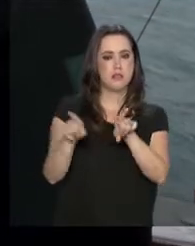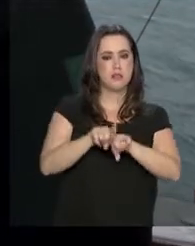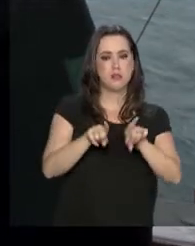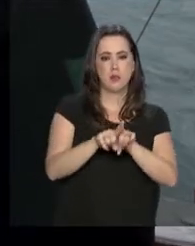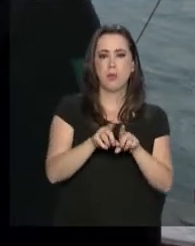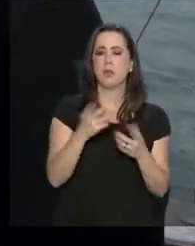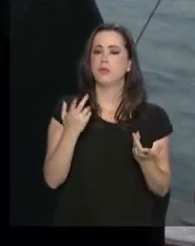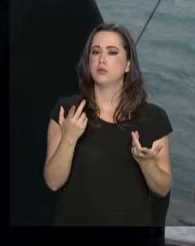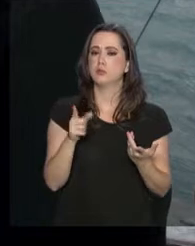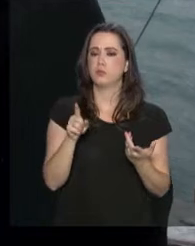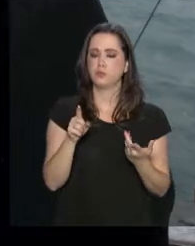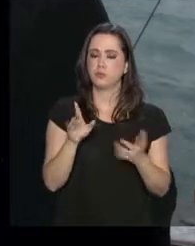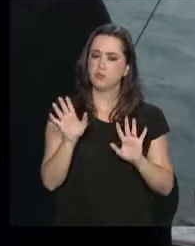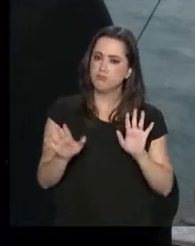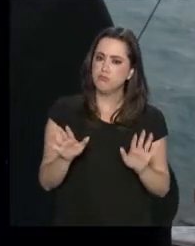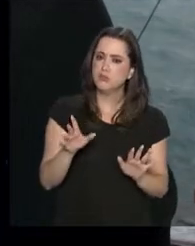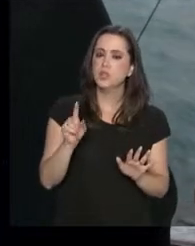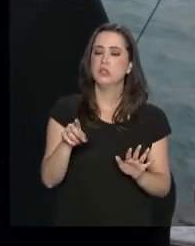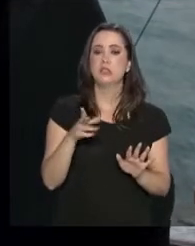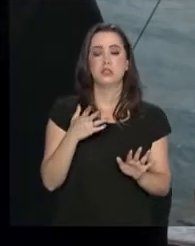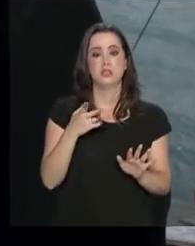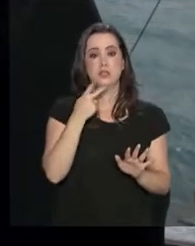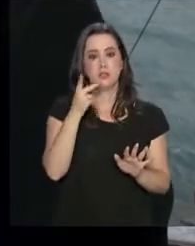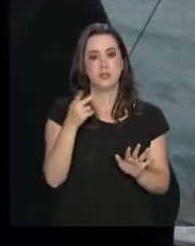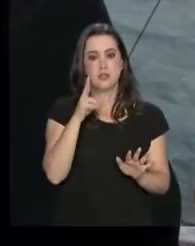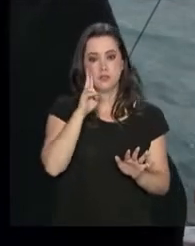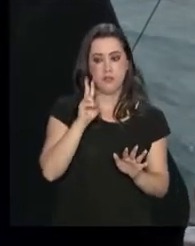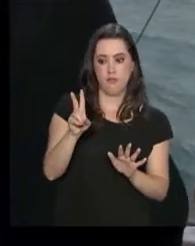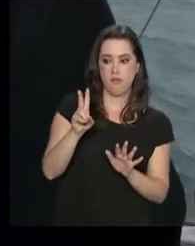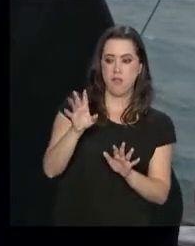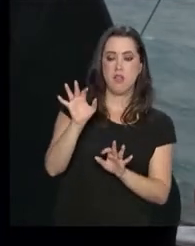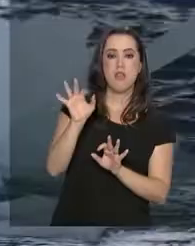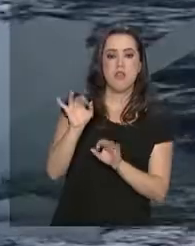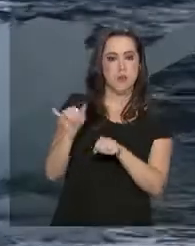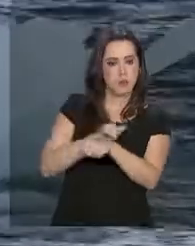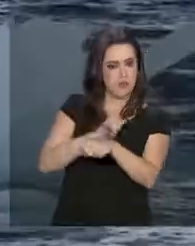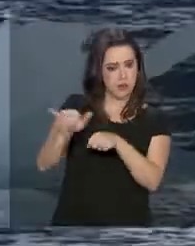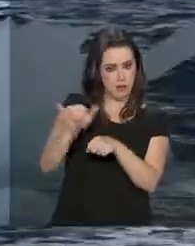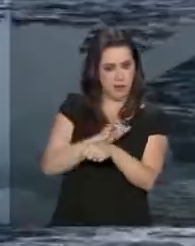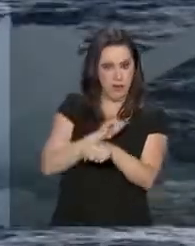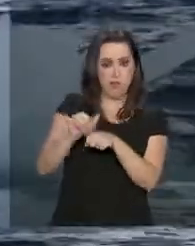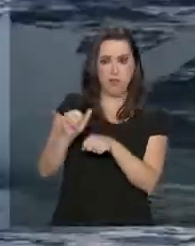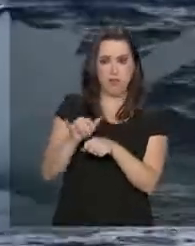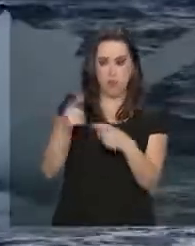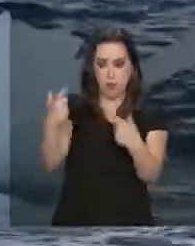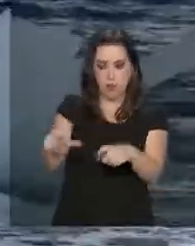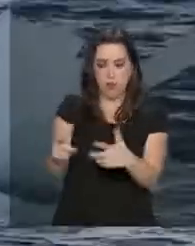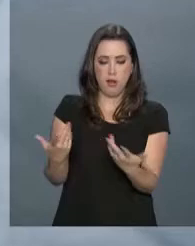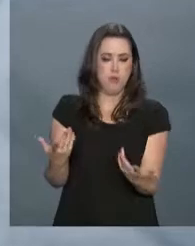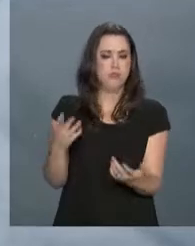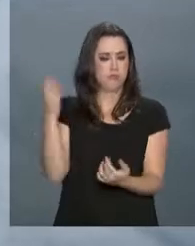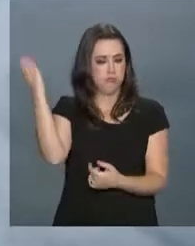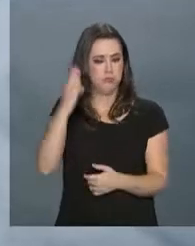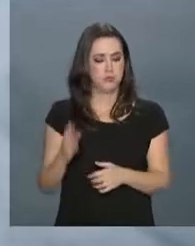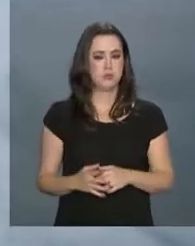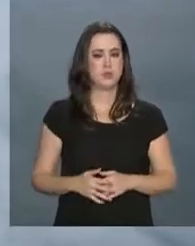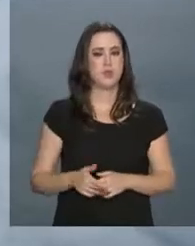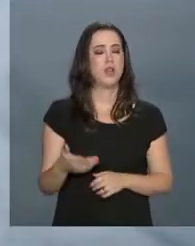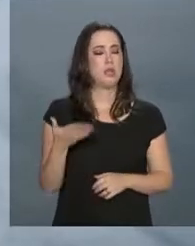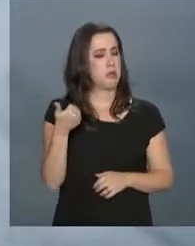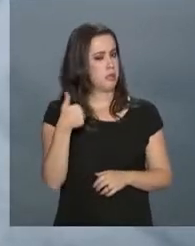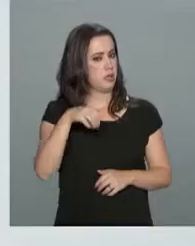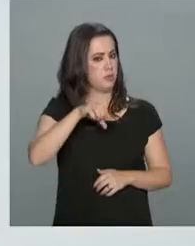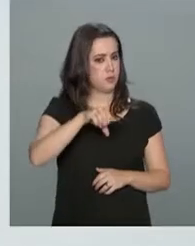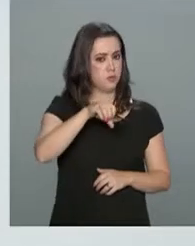de uma forma geoestratégica para o Brasil. Na década de 90, outro instrumento